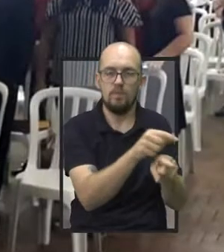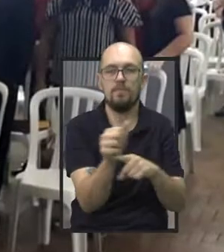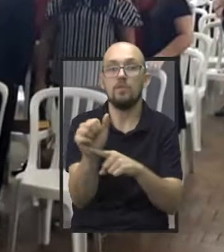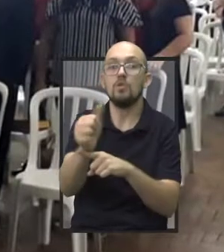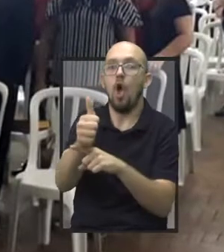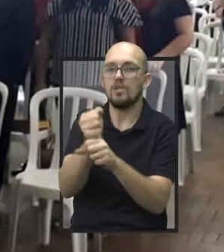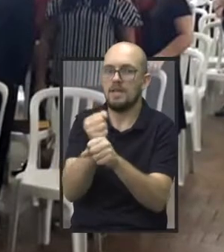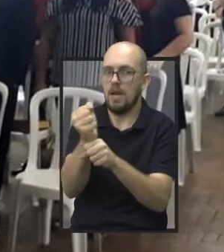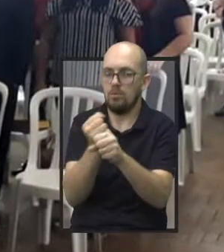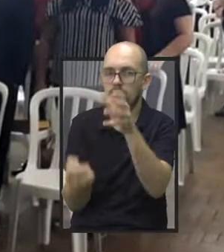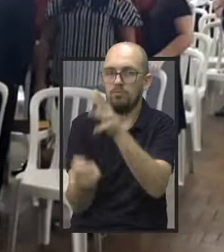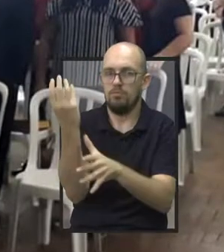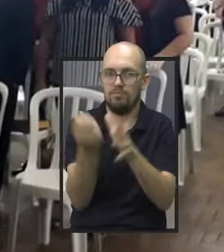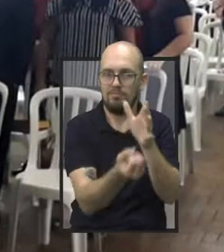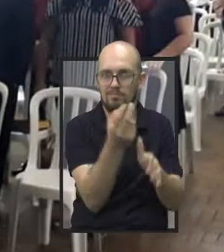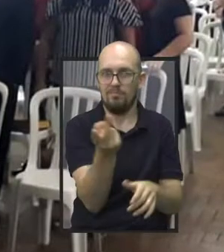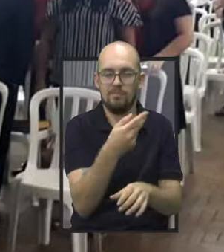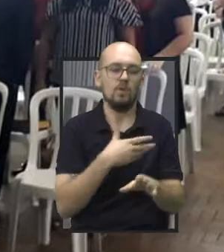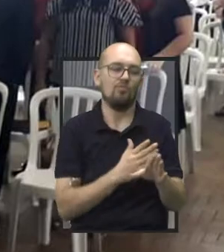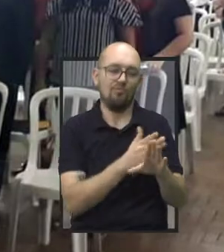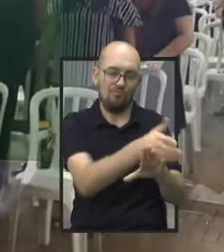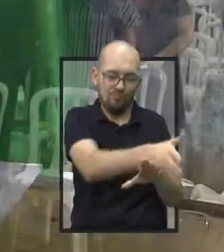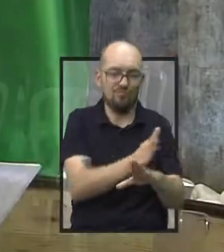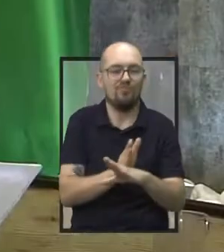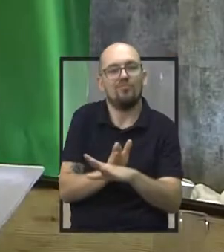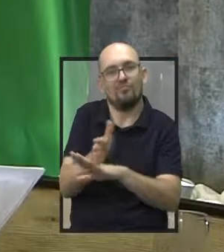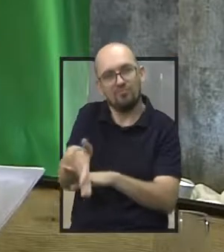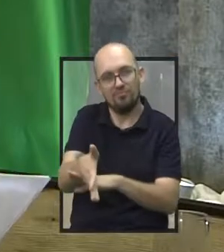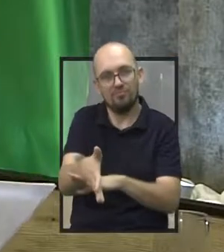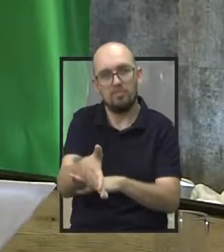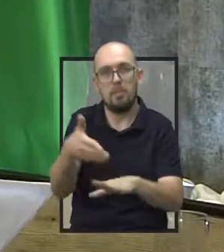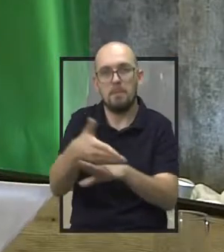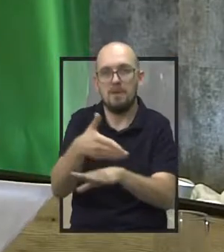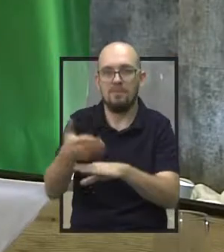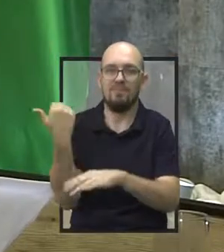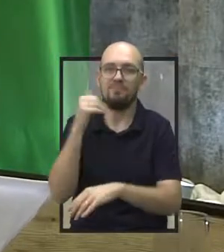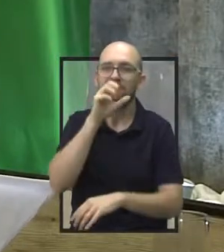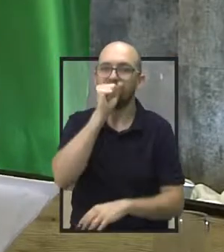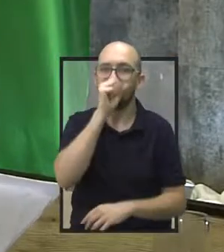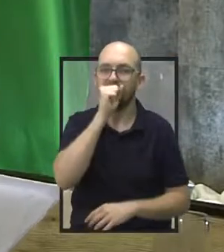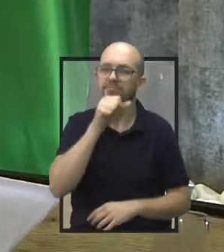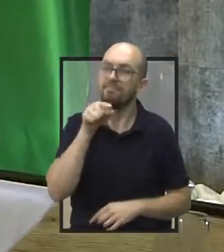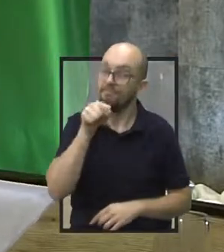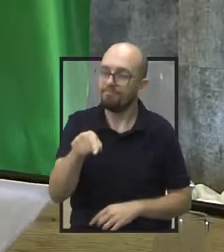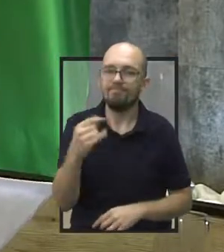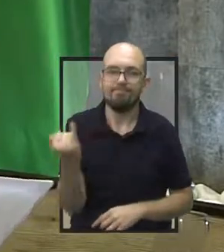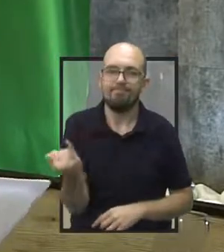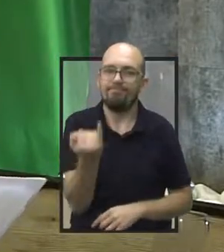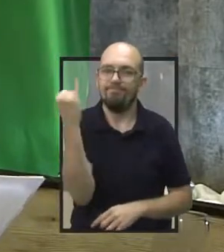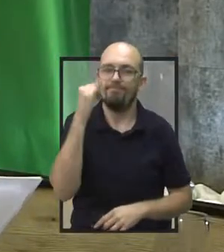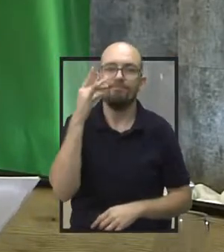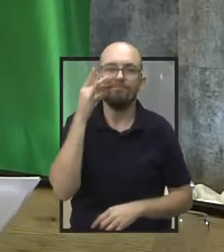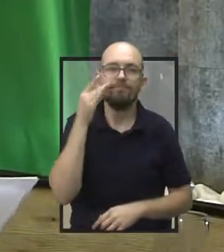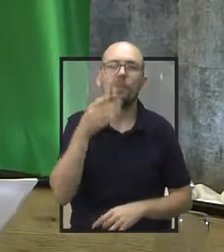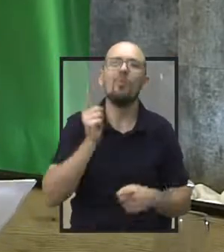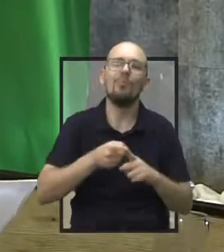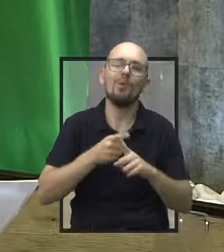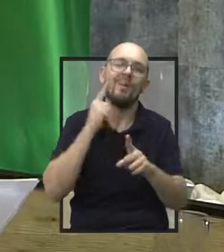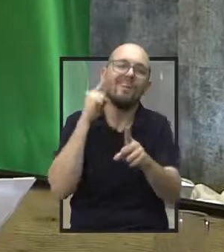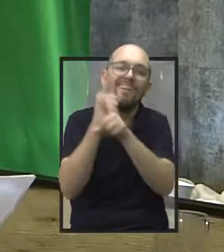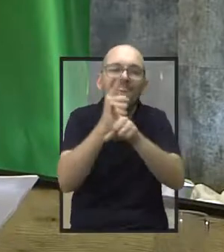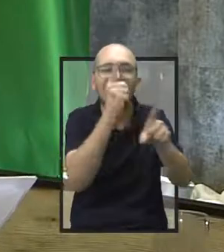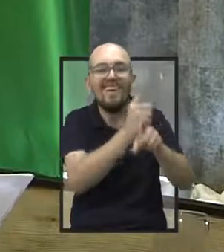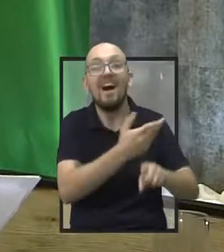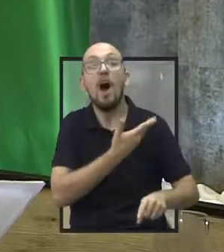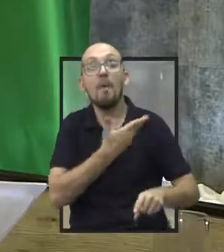11 anos da escola Casa Escola Bem-Estar Social Betel. É muito importante, nós tivemos lá revendo grandes